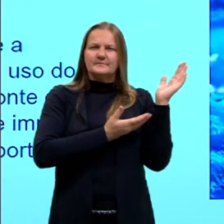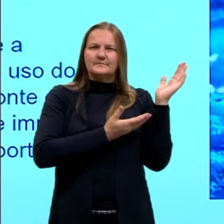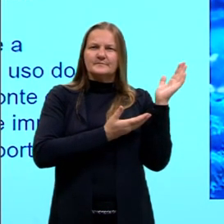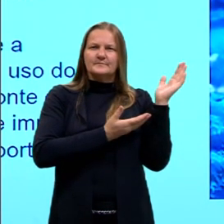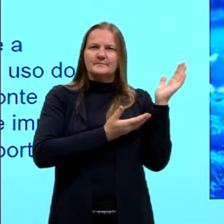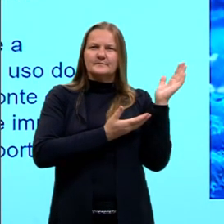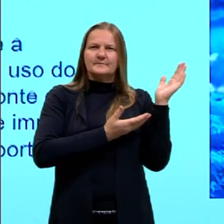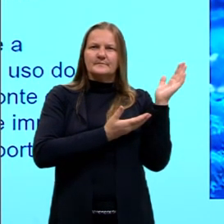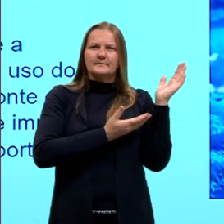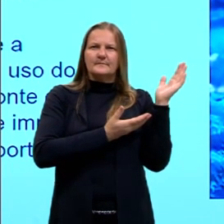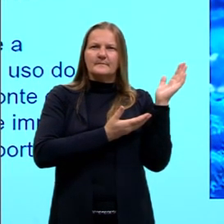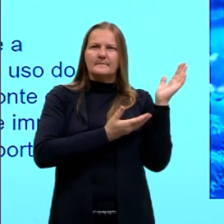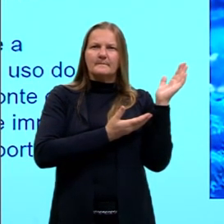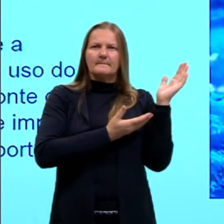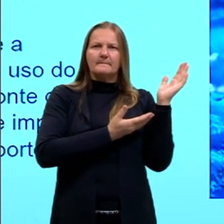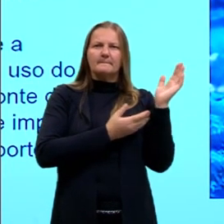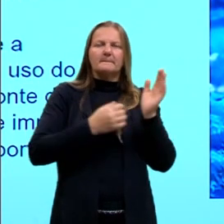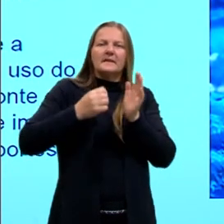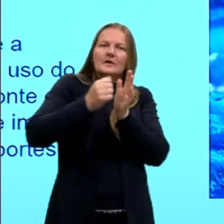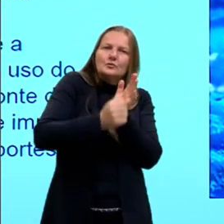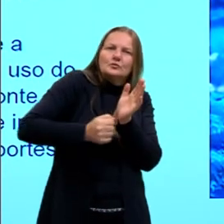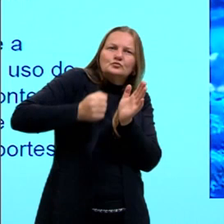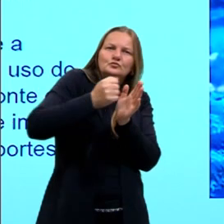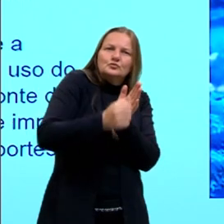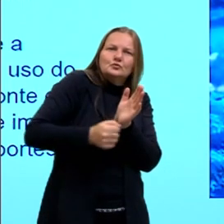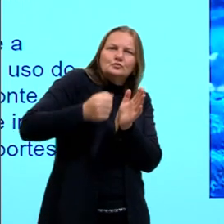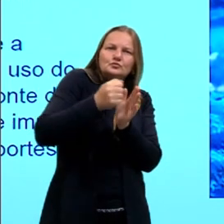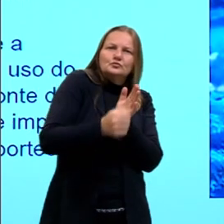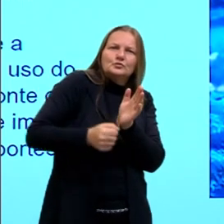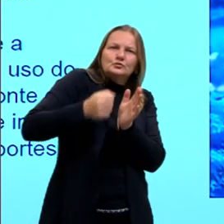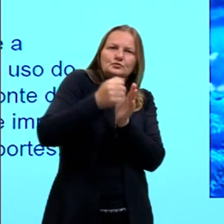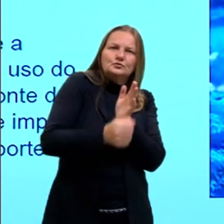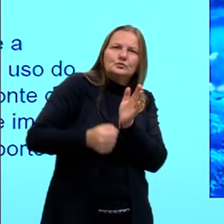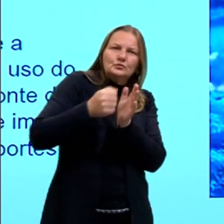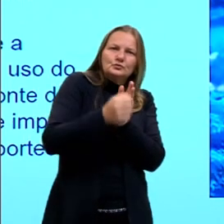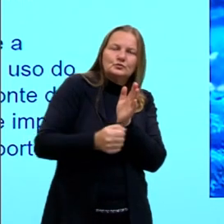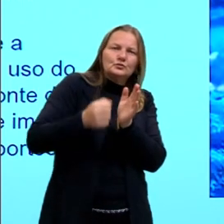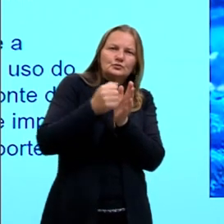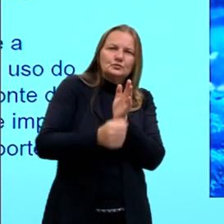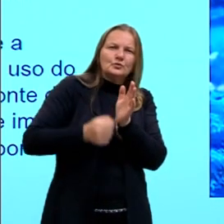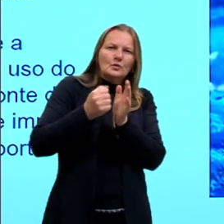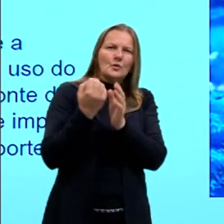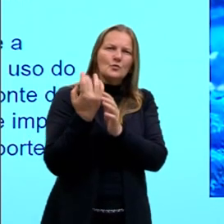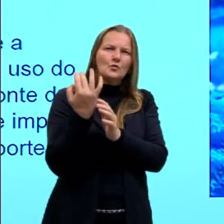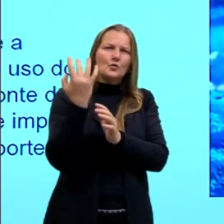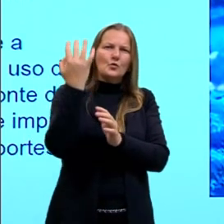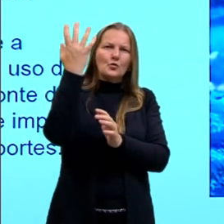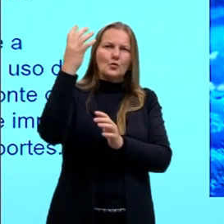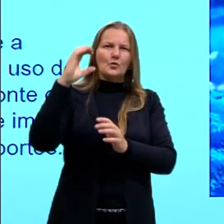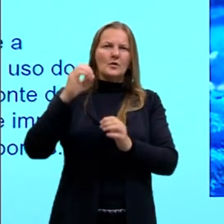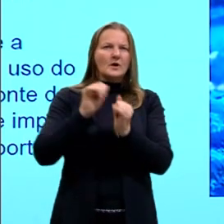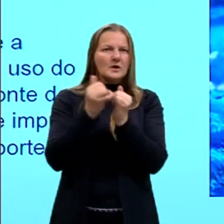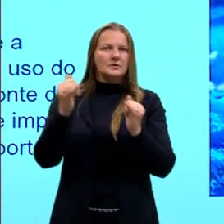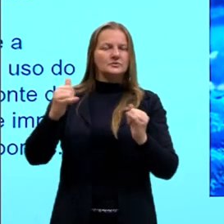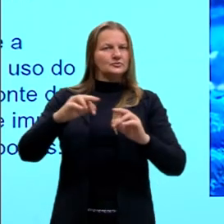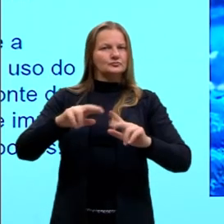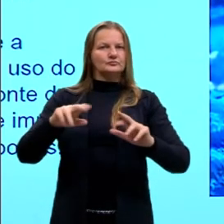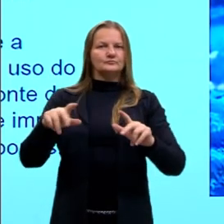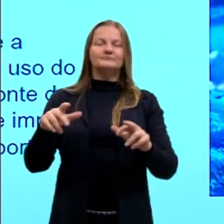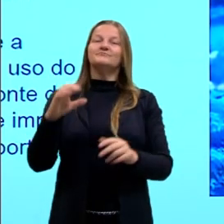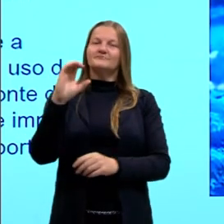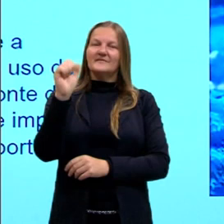locomotiva, né, mostrando aí que agora nós temos um outro meio de energia, tá? E aí,